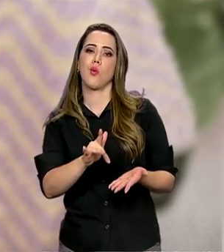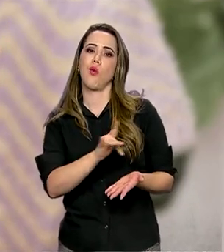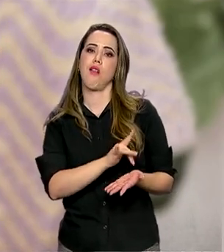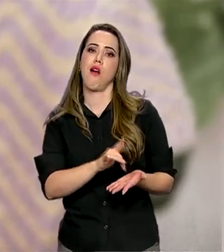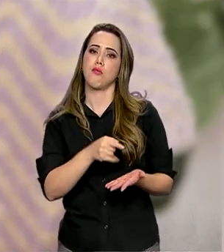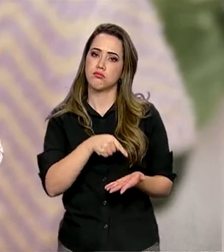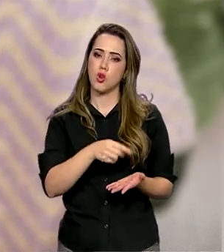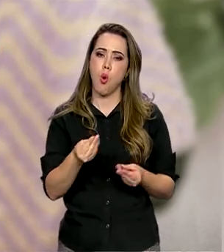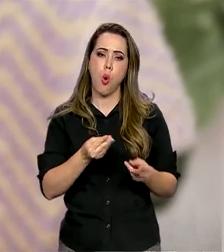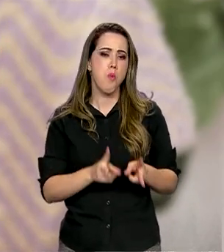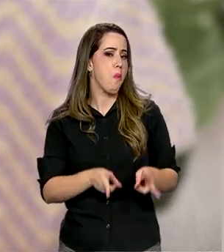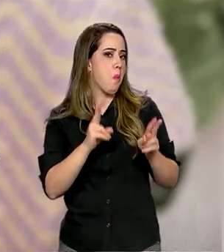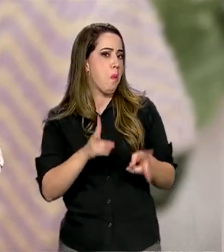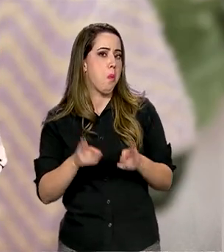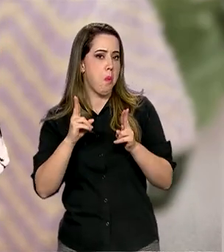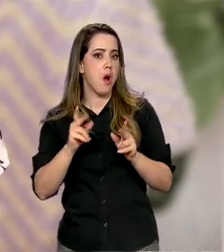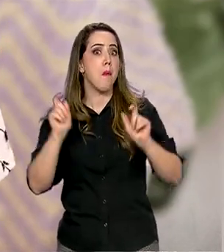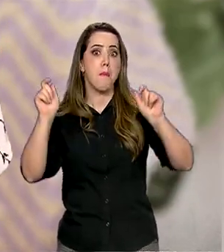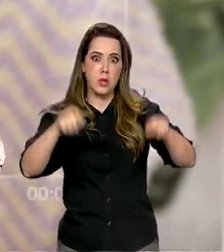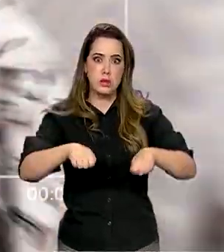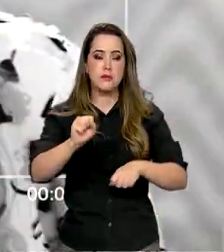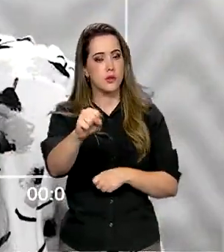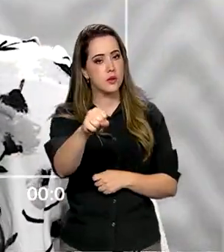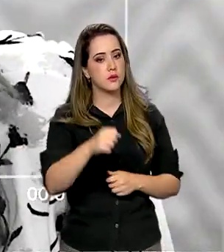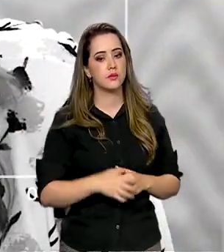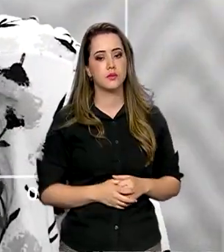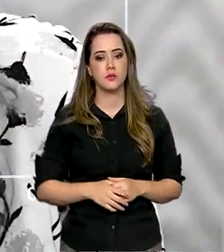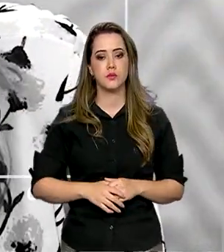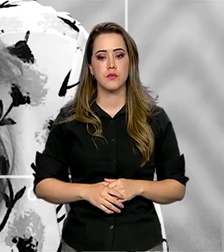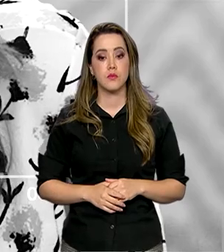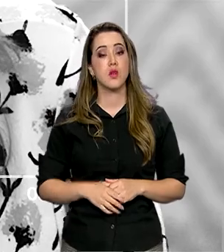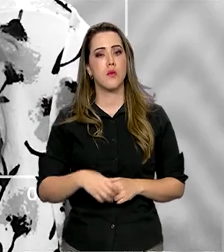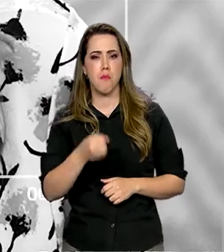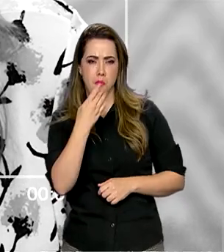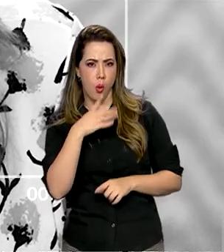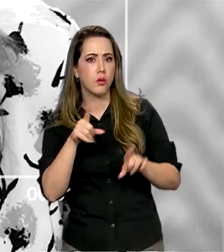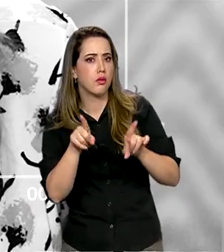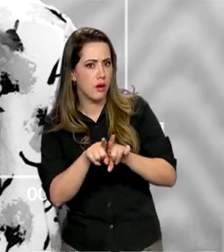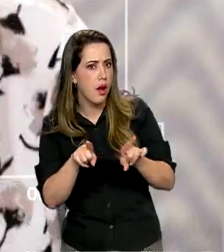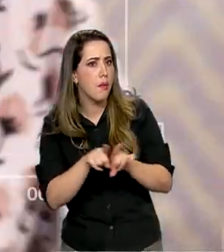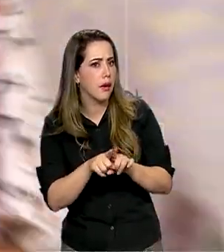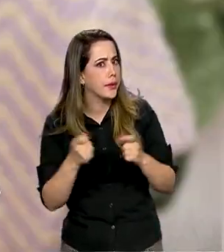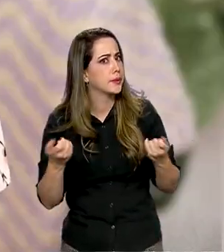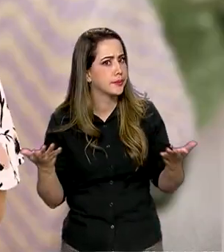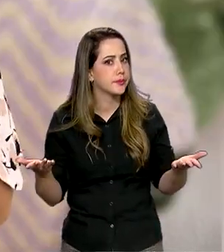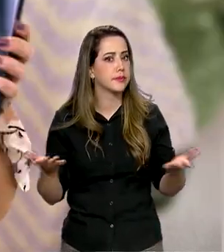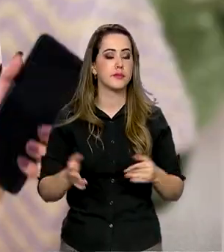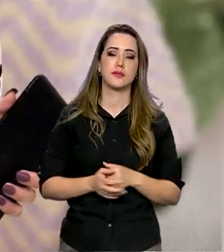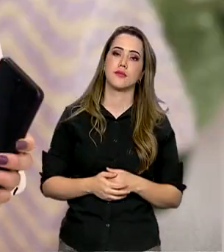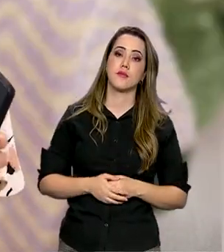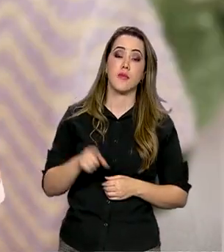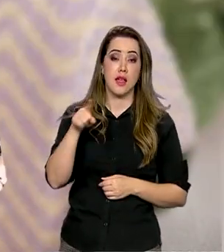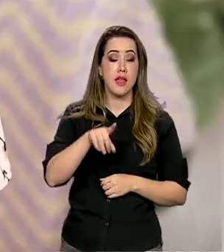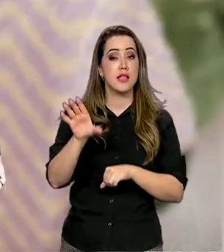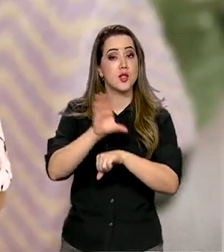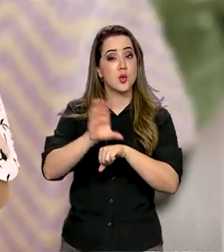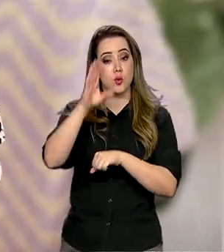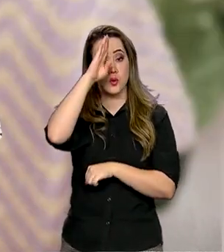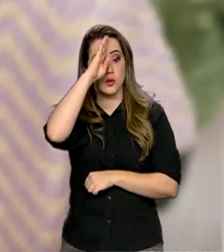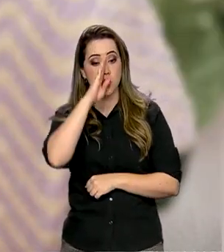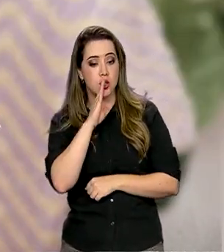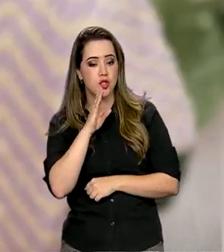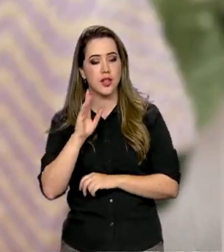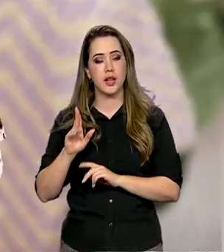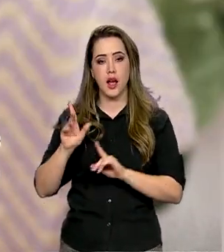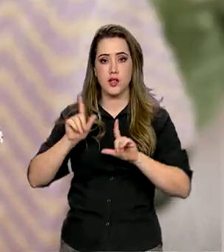ferramenta? Sim, isso é possível! E muito útil também, diga-se de passagem! Esse curso gratuito e com